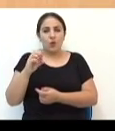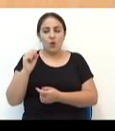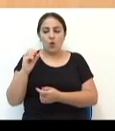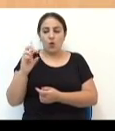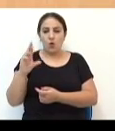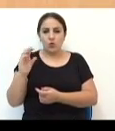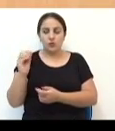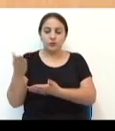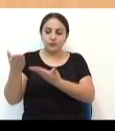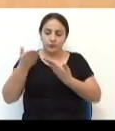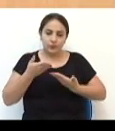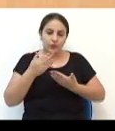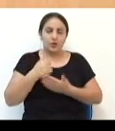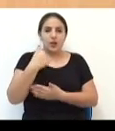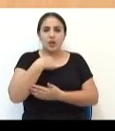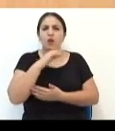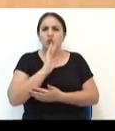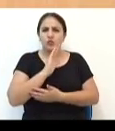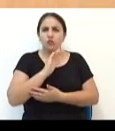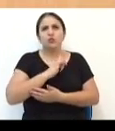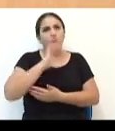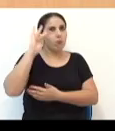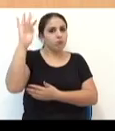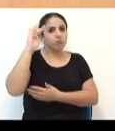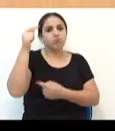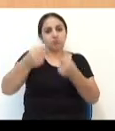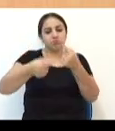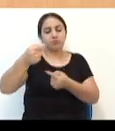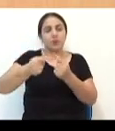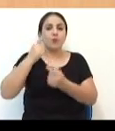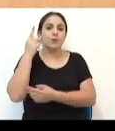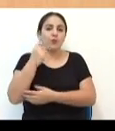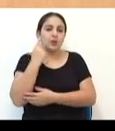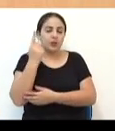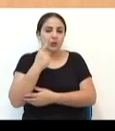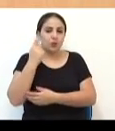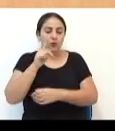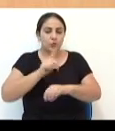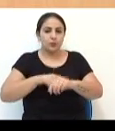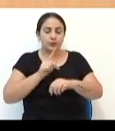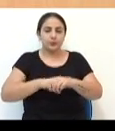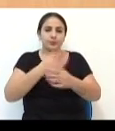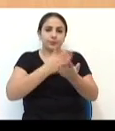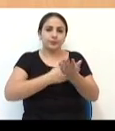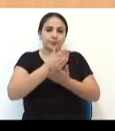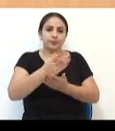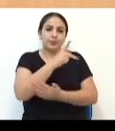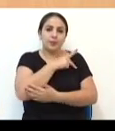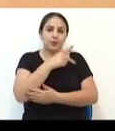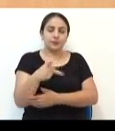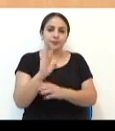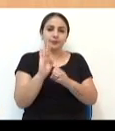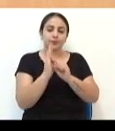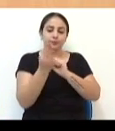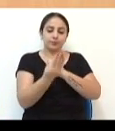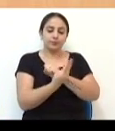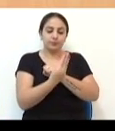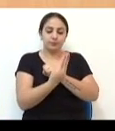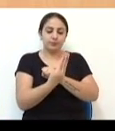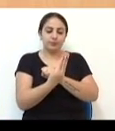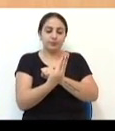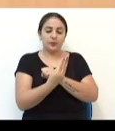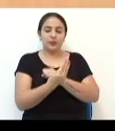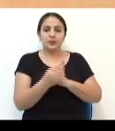E eu tinha sonhos em concorrer a vereador, foi logo que assumi a presidência do bairro.